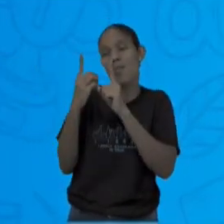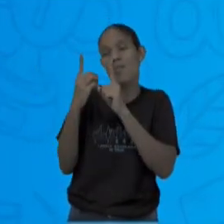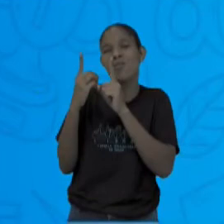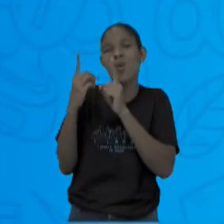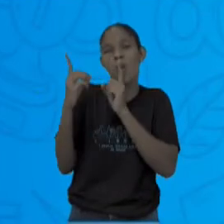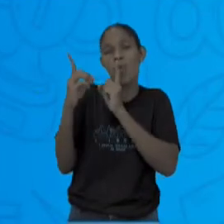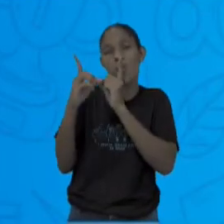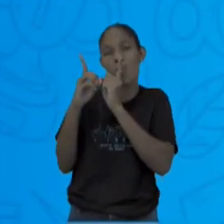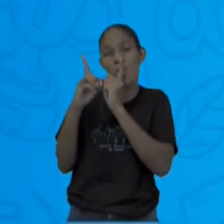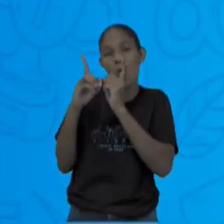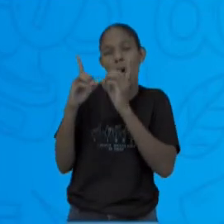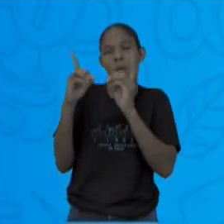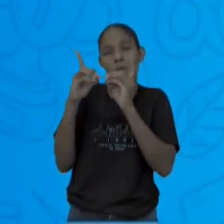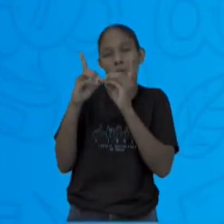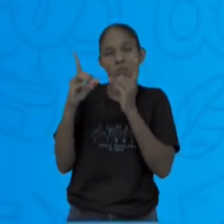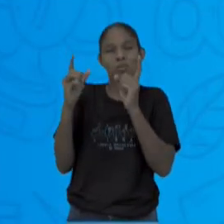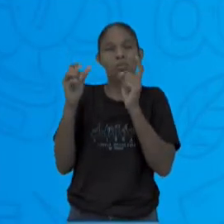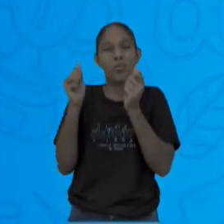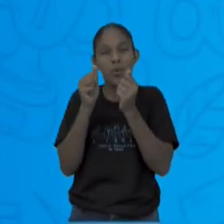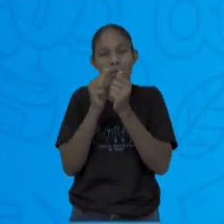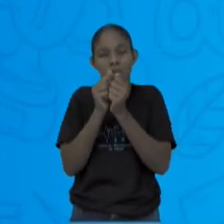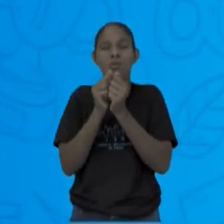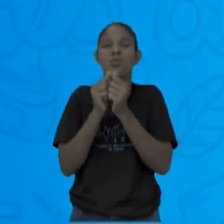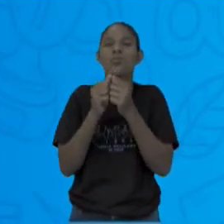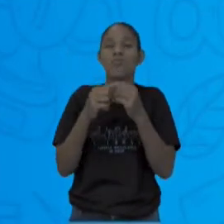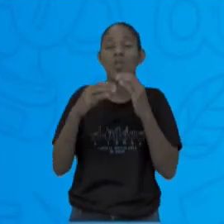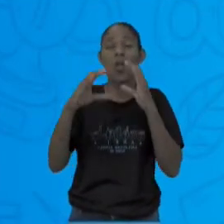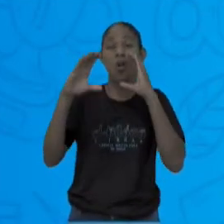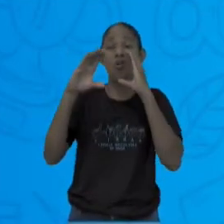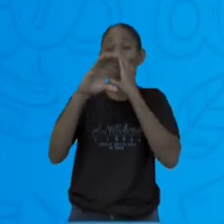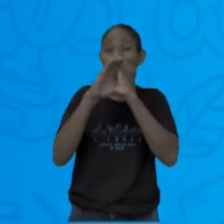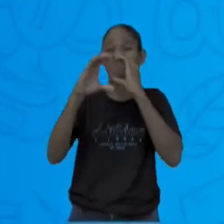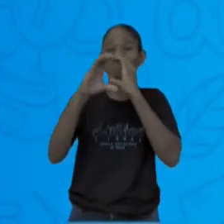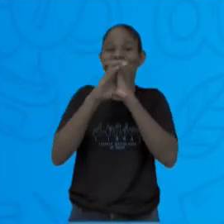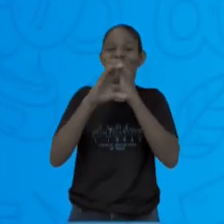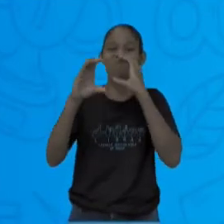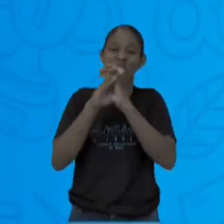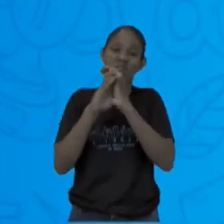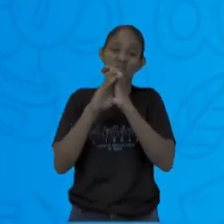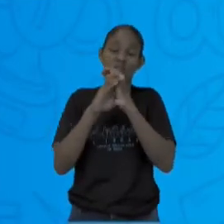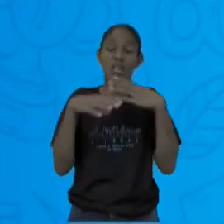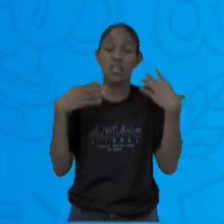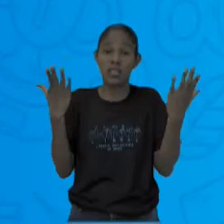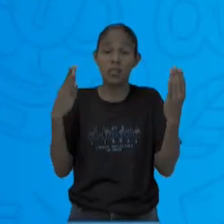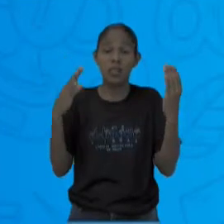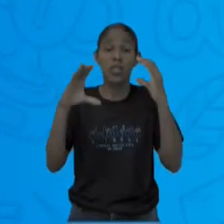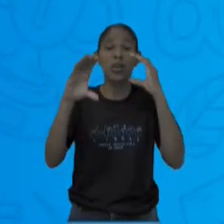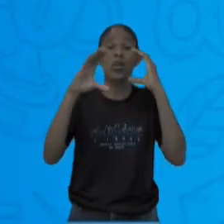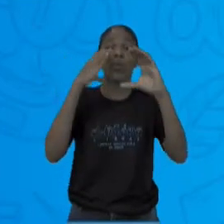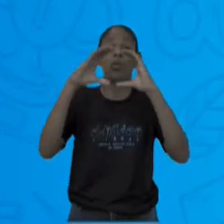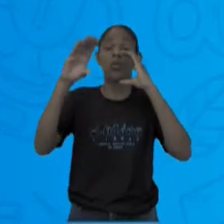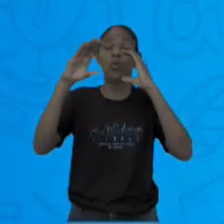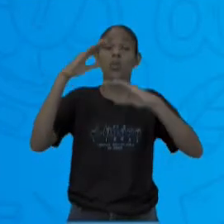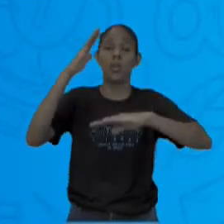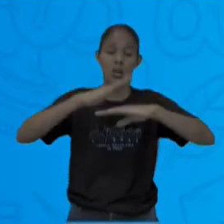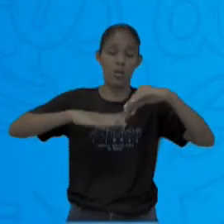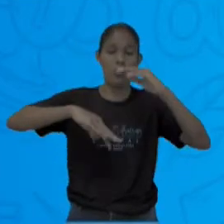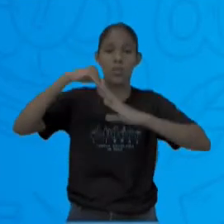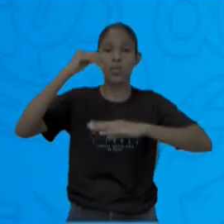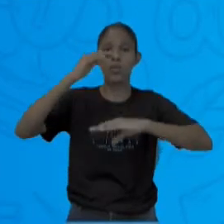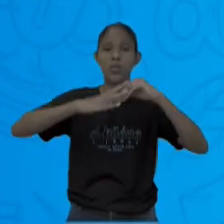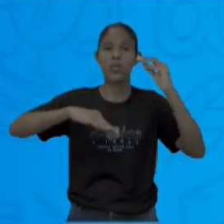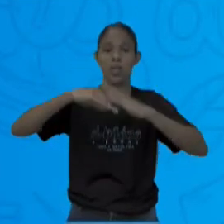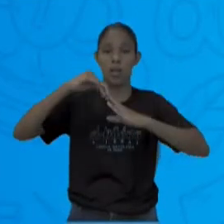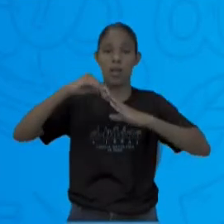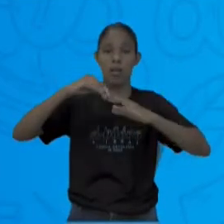não existe uma comunicação. E a comunicação profissional? É no trabalho. Você tem que saber ouvir o